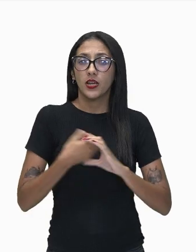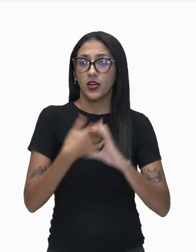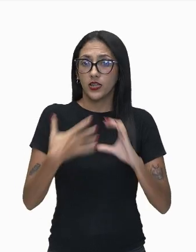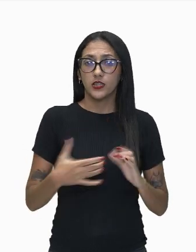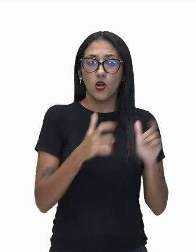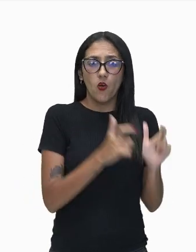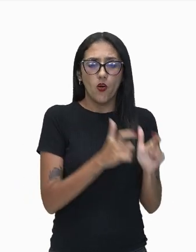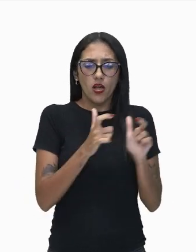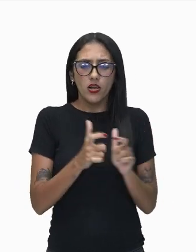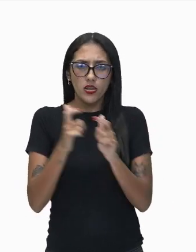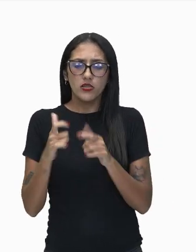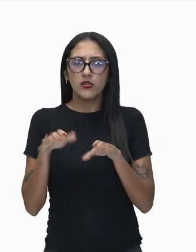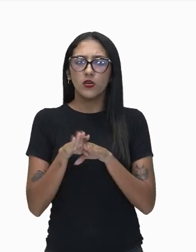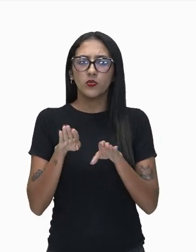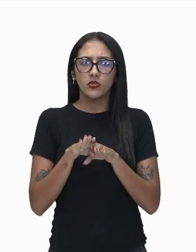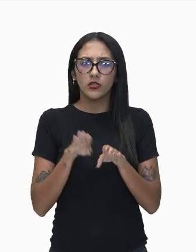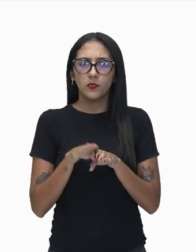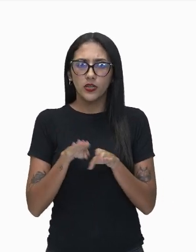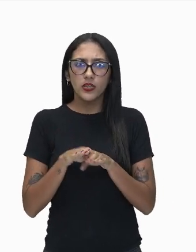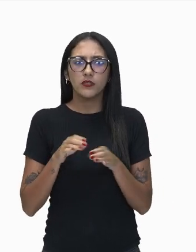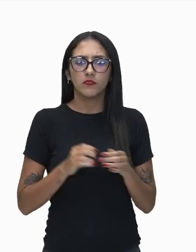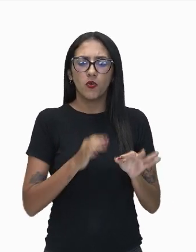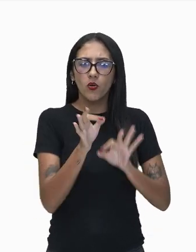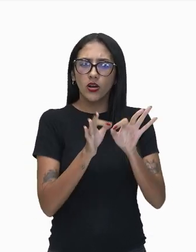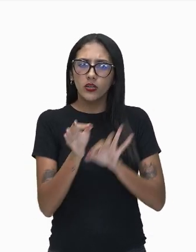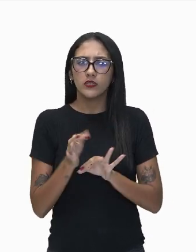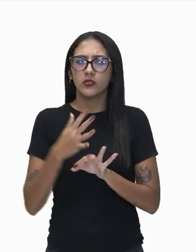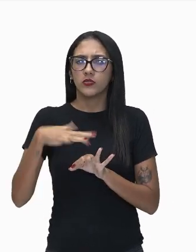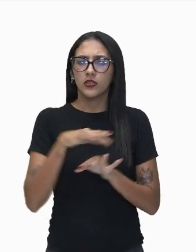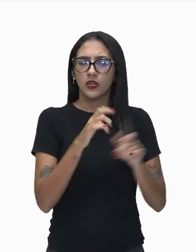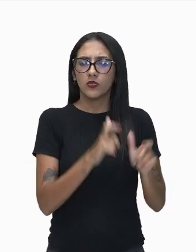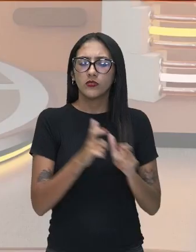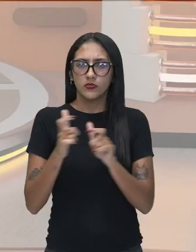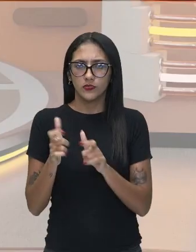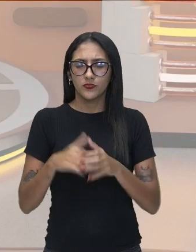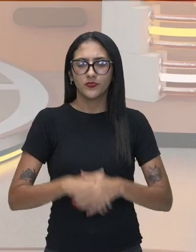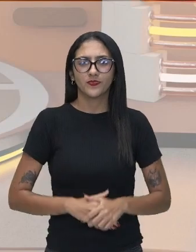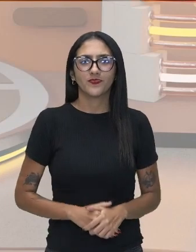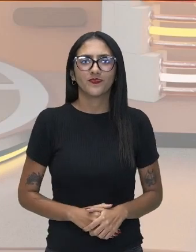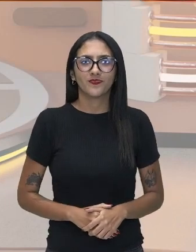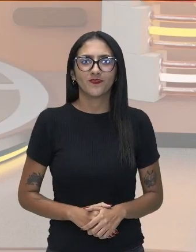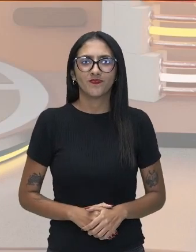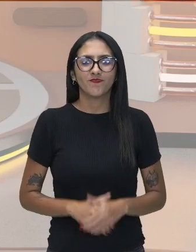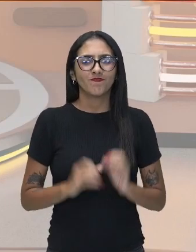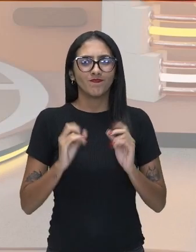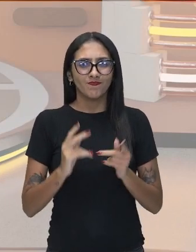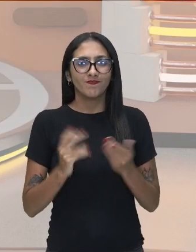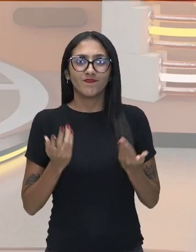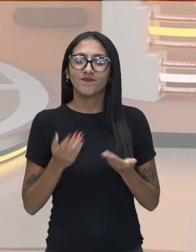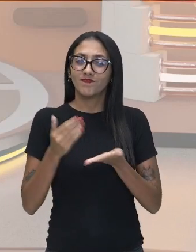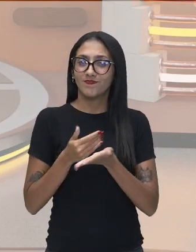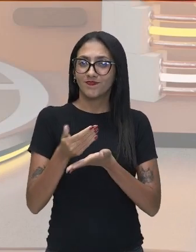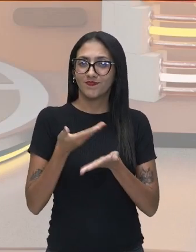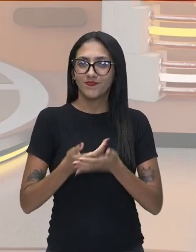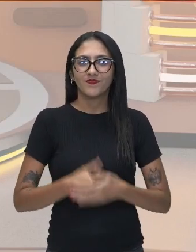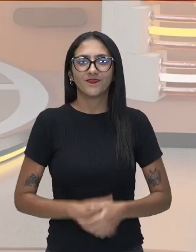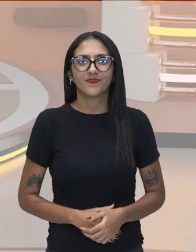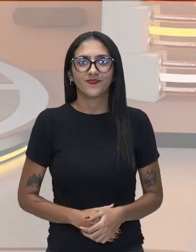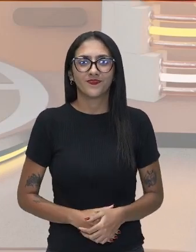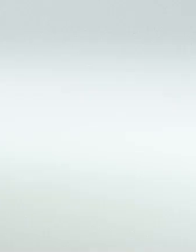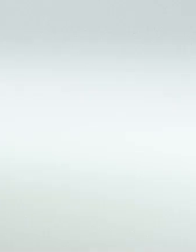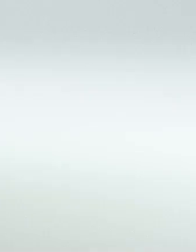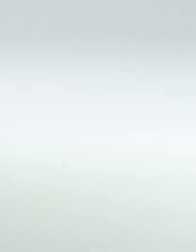da localização e da distribuição espacial da indústria. Tudo bem, então, gente? Vamos lá para a aula!